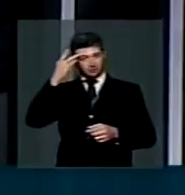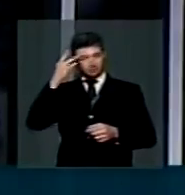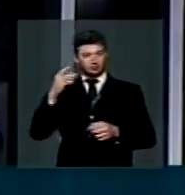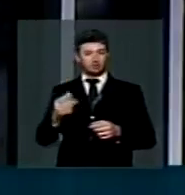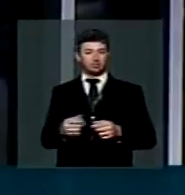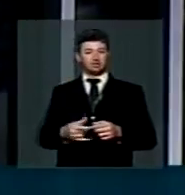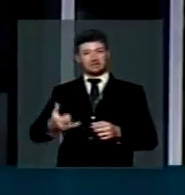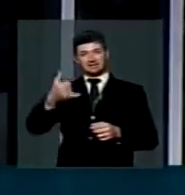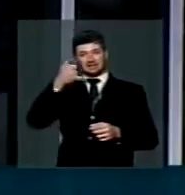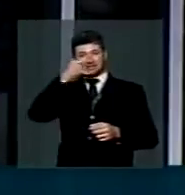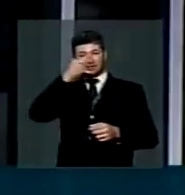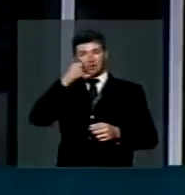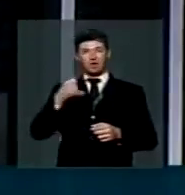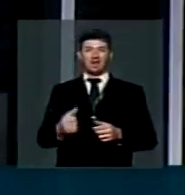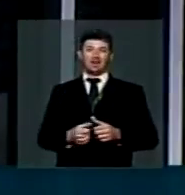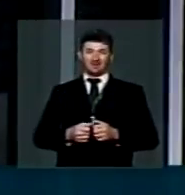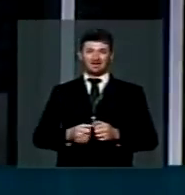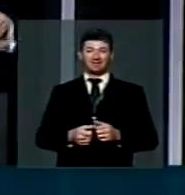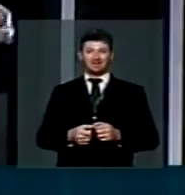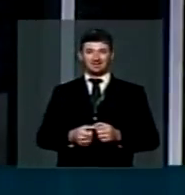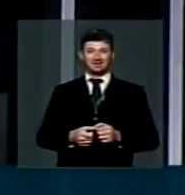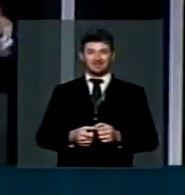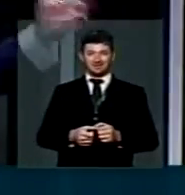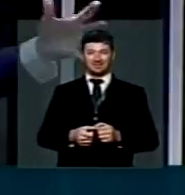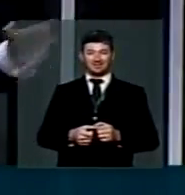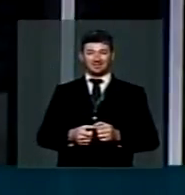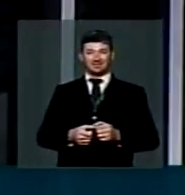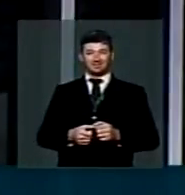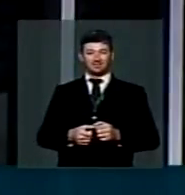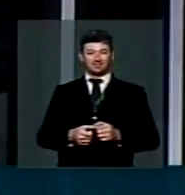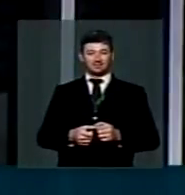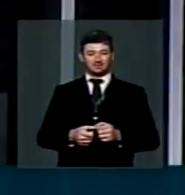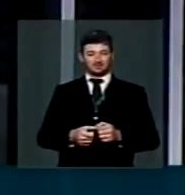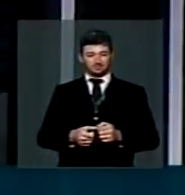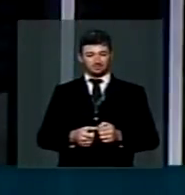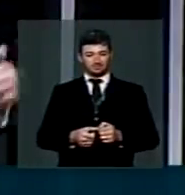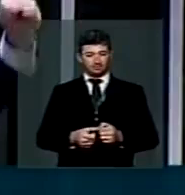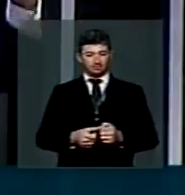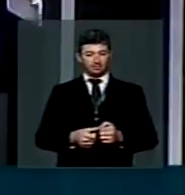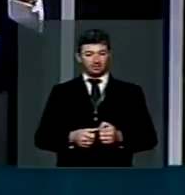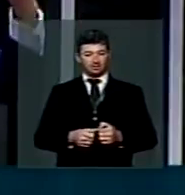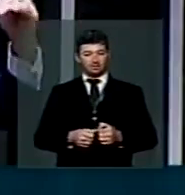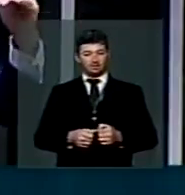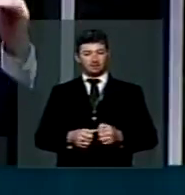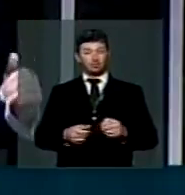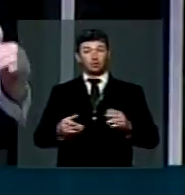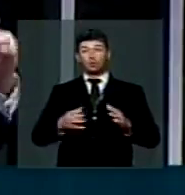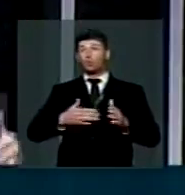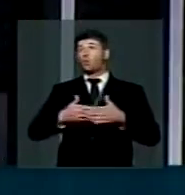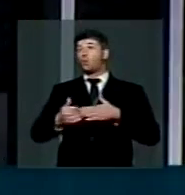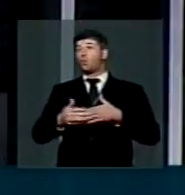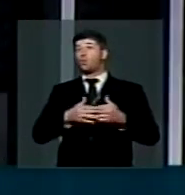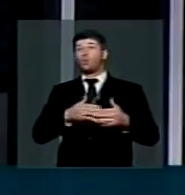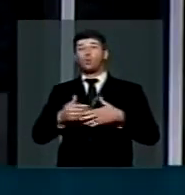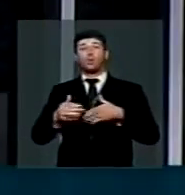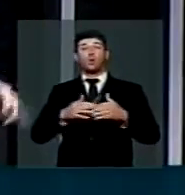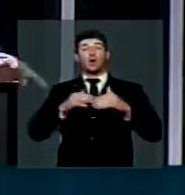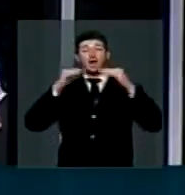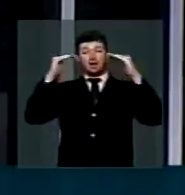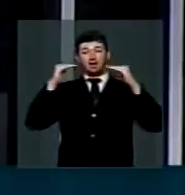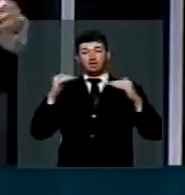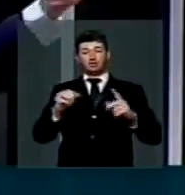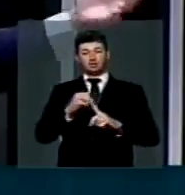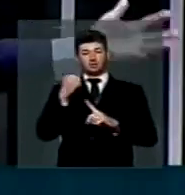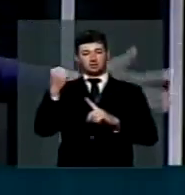dispositivos celulares nas mãos dos brasileiros, em todos os estratos sociais.